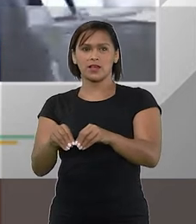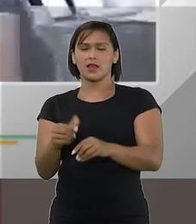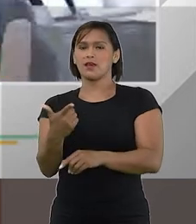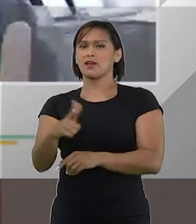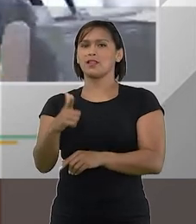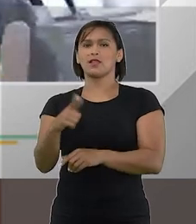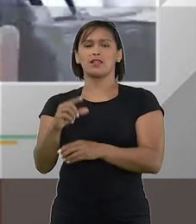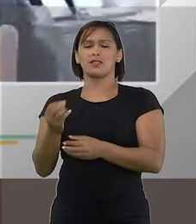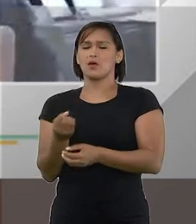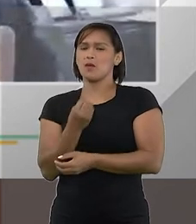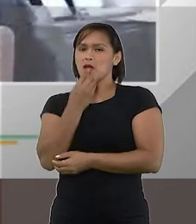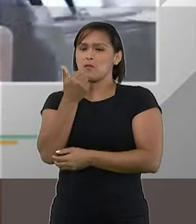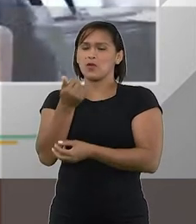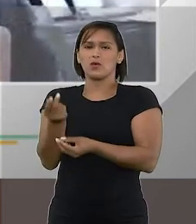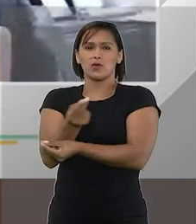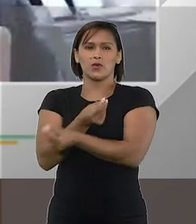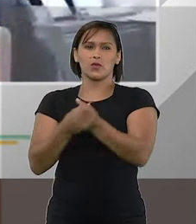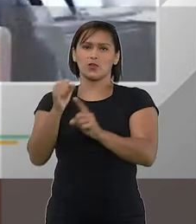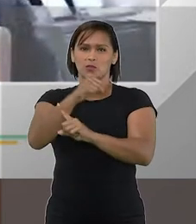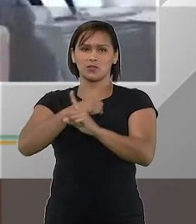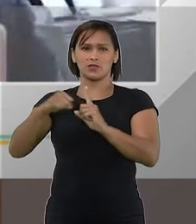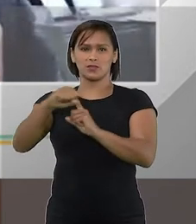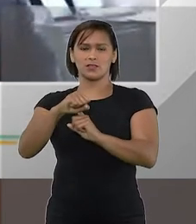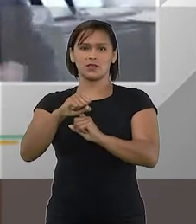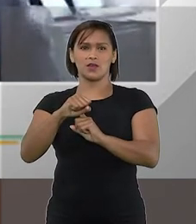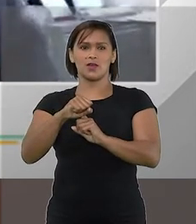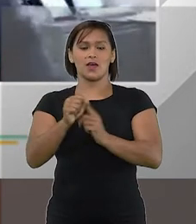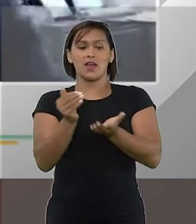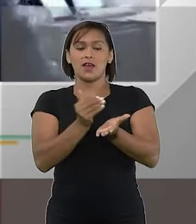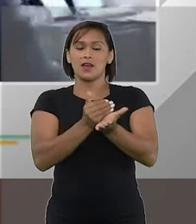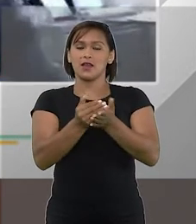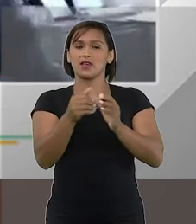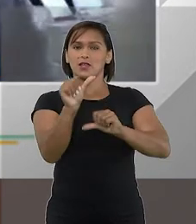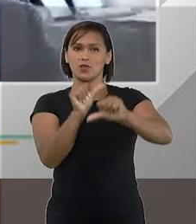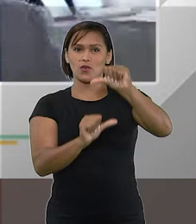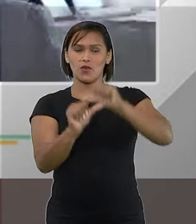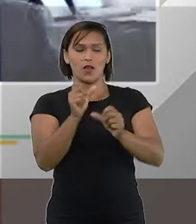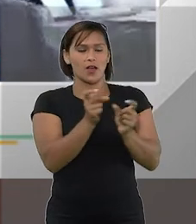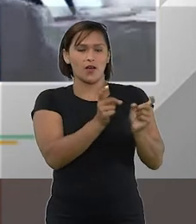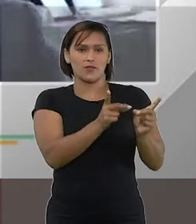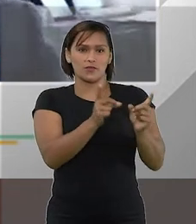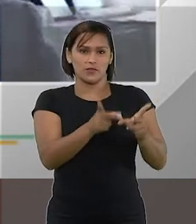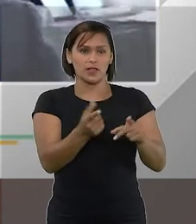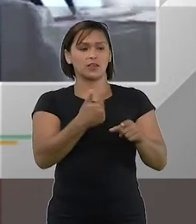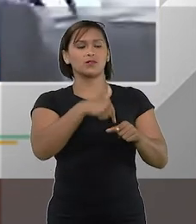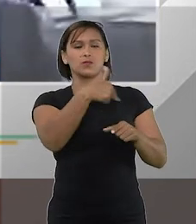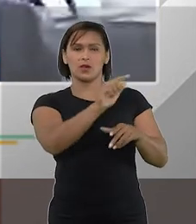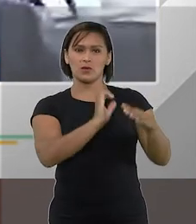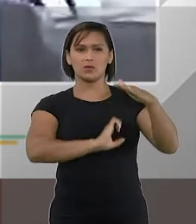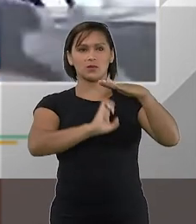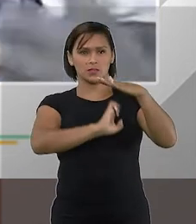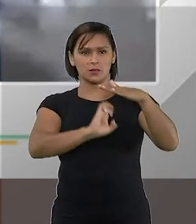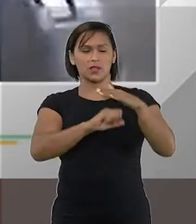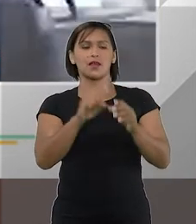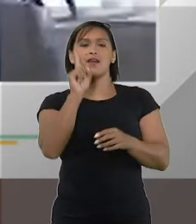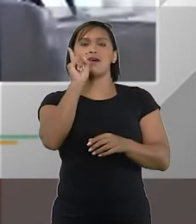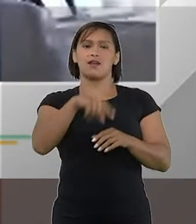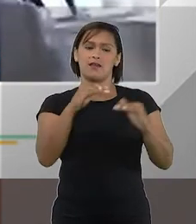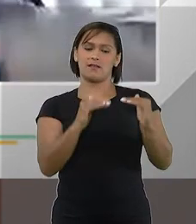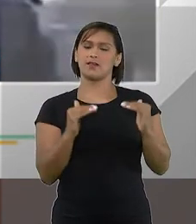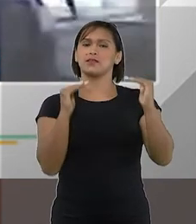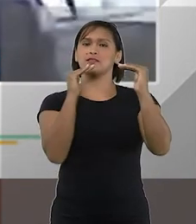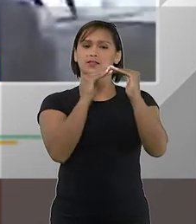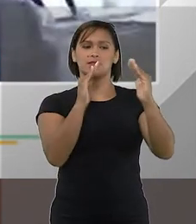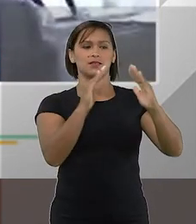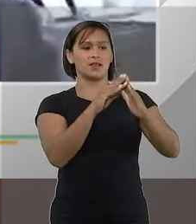ele não é fonte de benefício econômico e social, a partir do momento em que eu vendo esse imóvel para uma terceira empresa, ela se